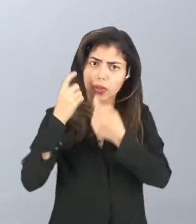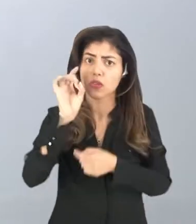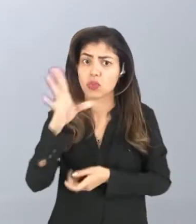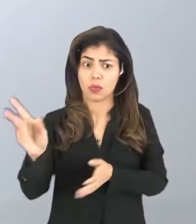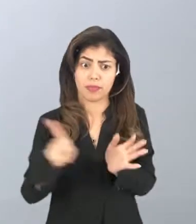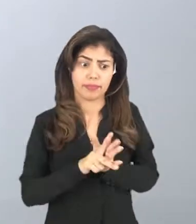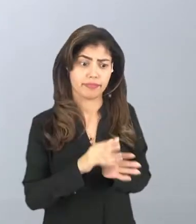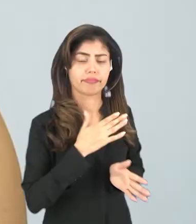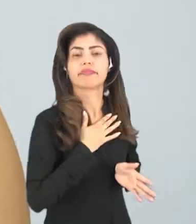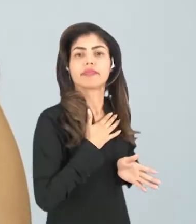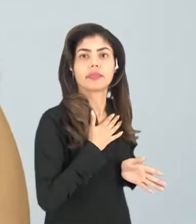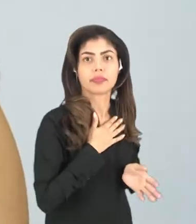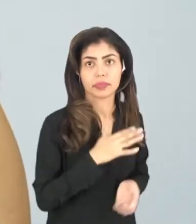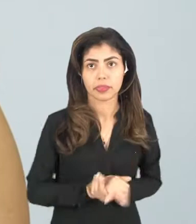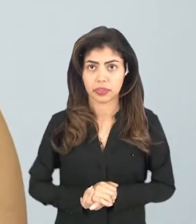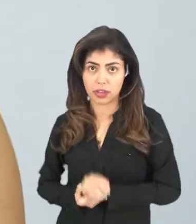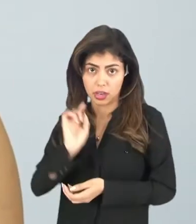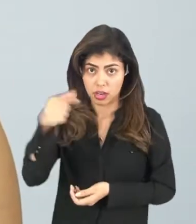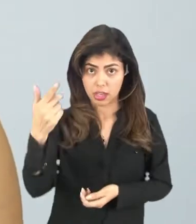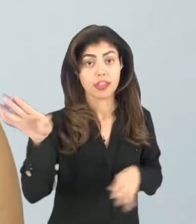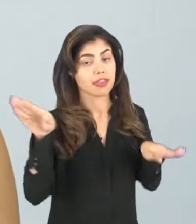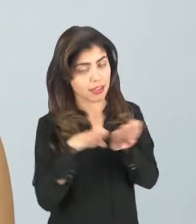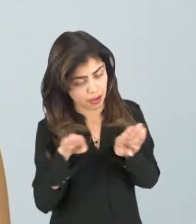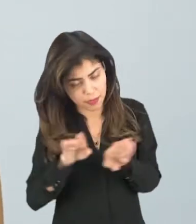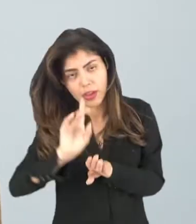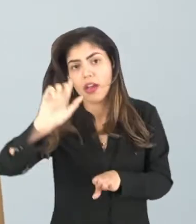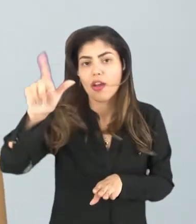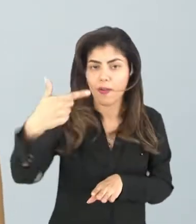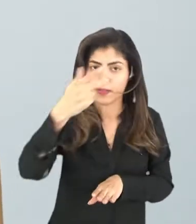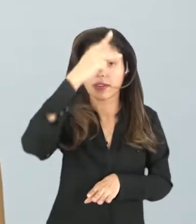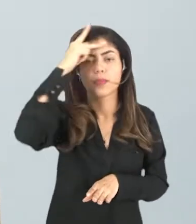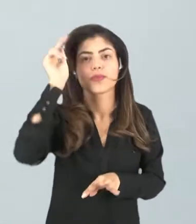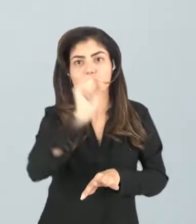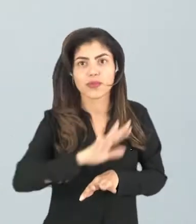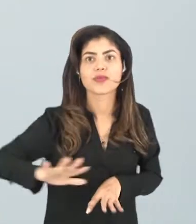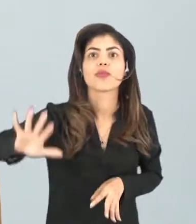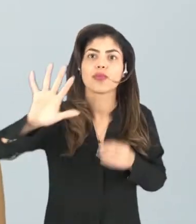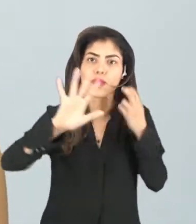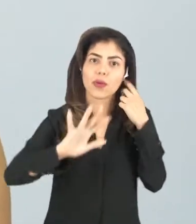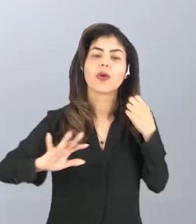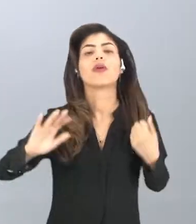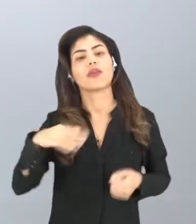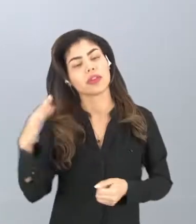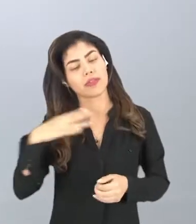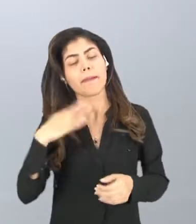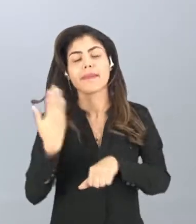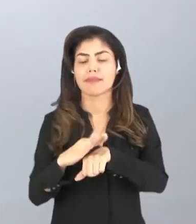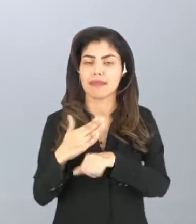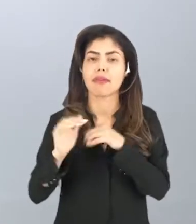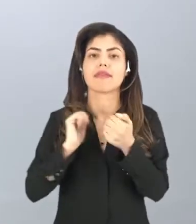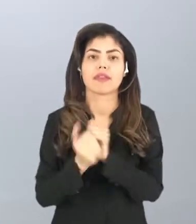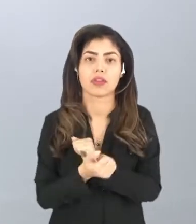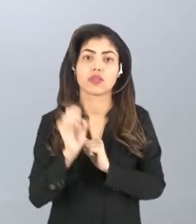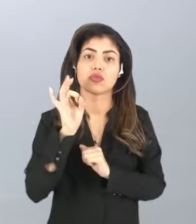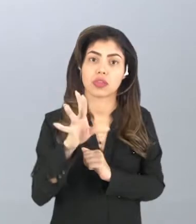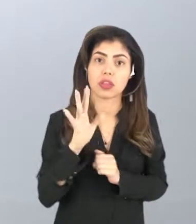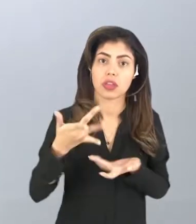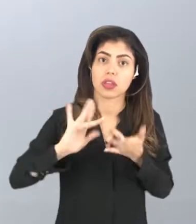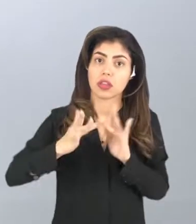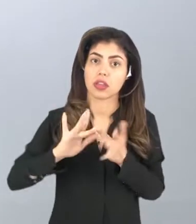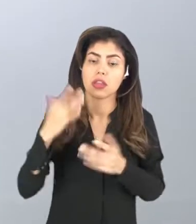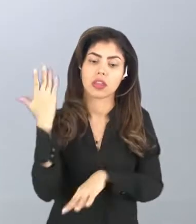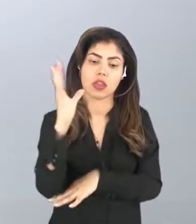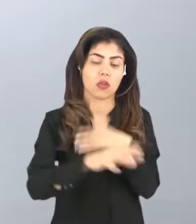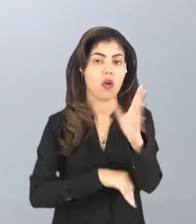só consigo mesmo para que a gente se preocupe com um todo, né? Quando a gente vai praticar um esporte, seja ele com o contato da